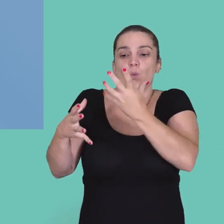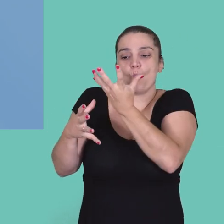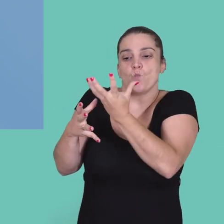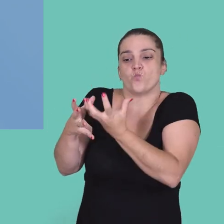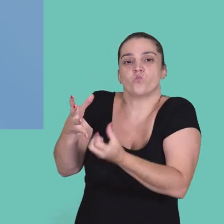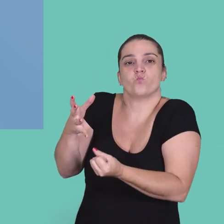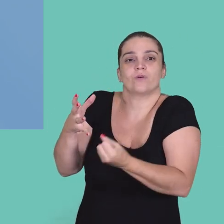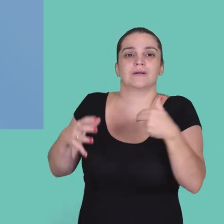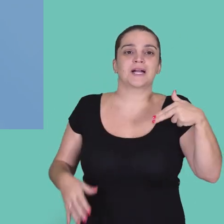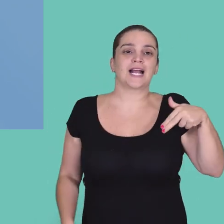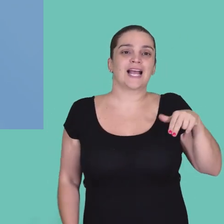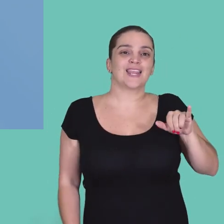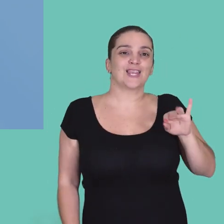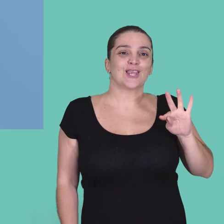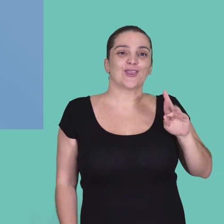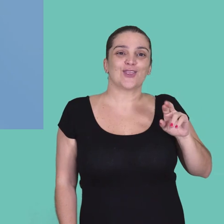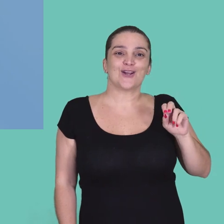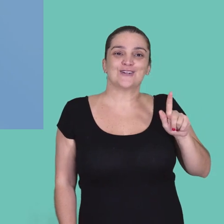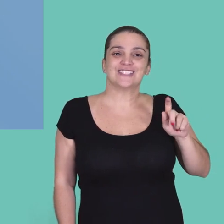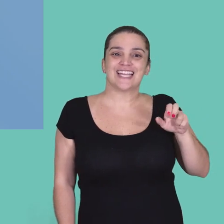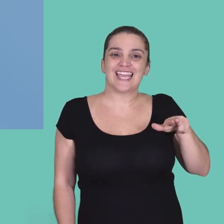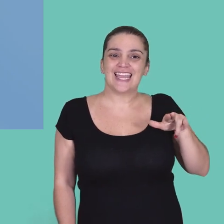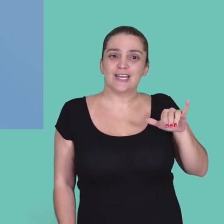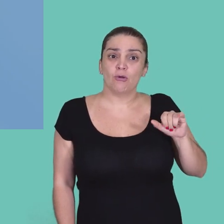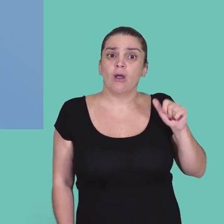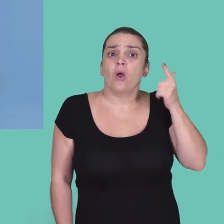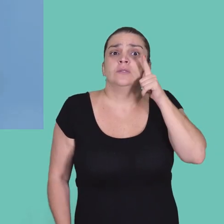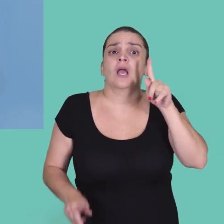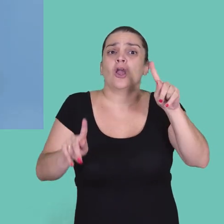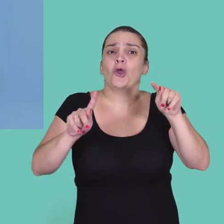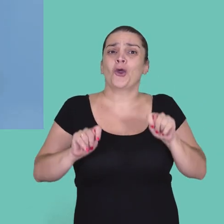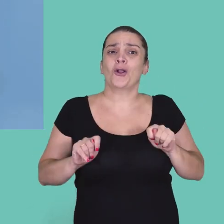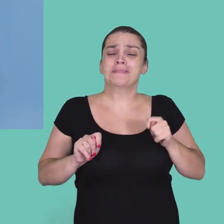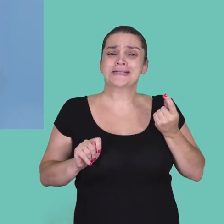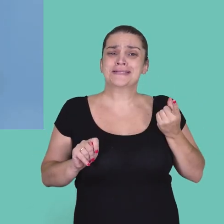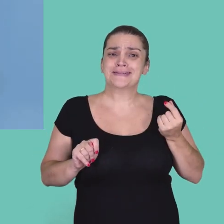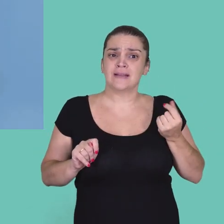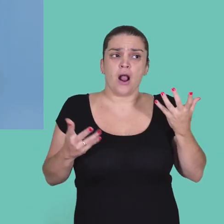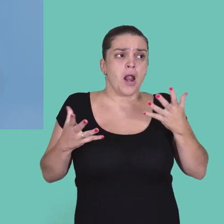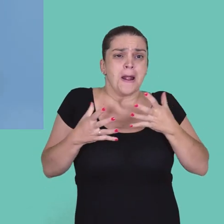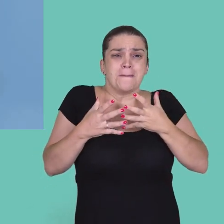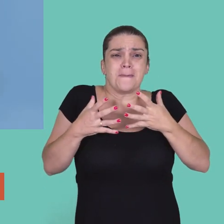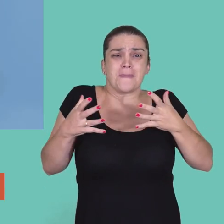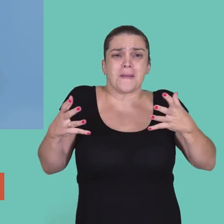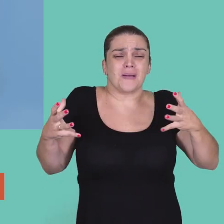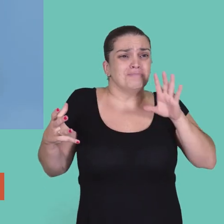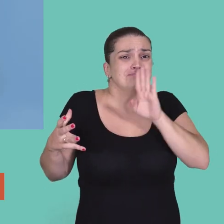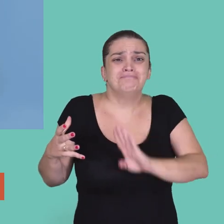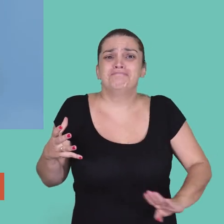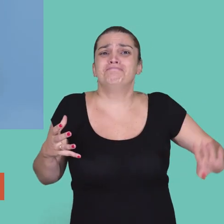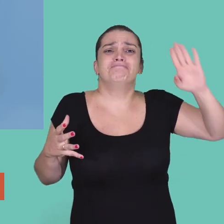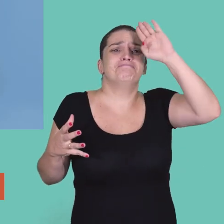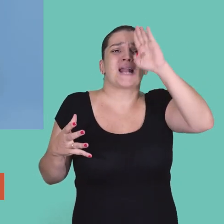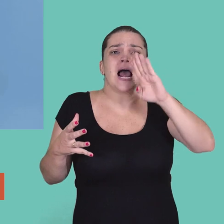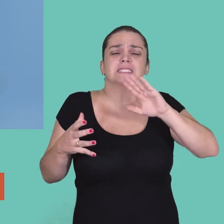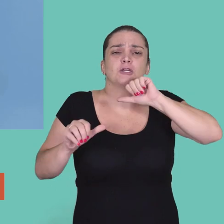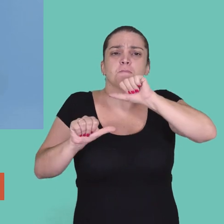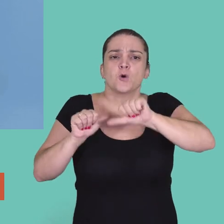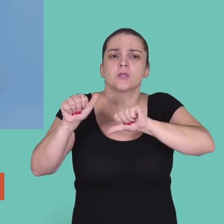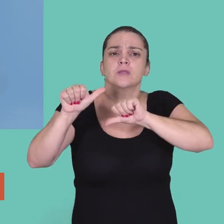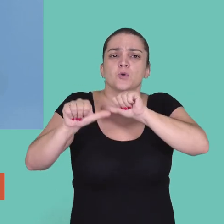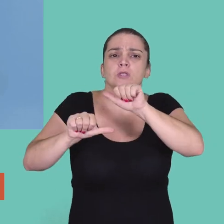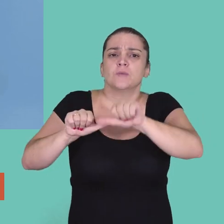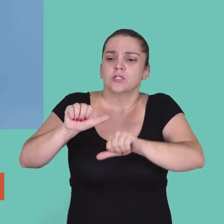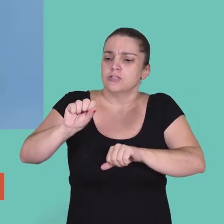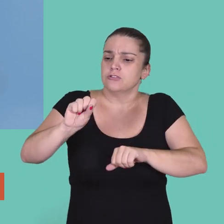absorção de nitrogênio. Então com isso ela conseguiu economizar muito dinheiro. E hoje em dia, pesquisadores do Brasil